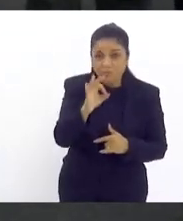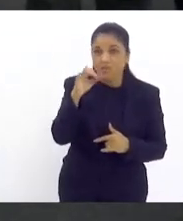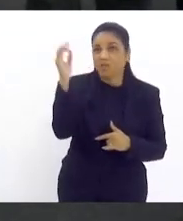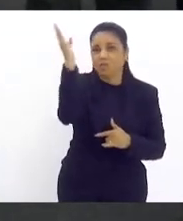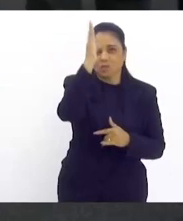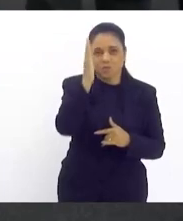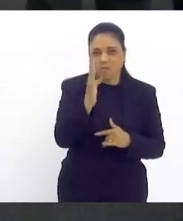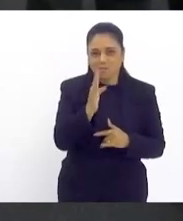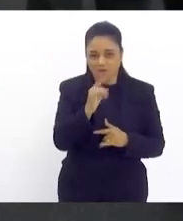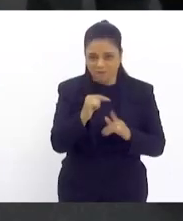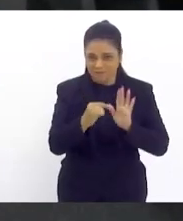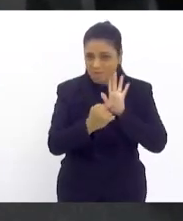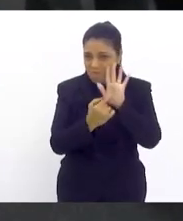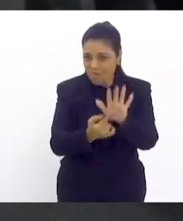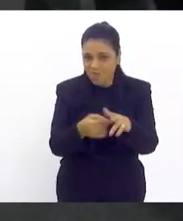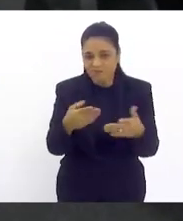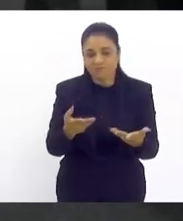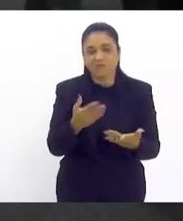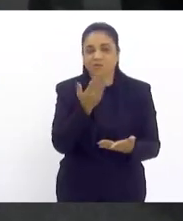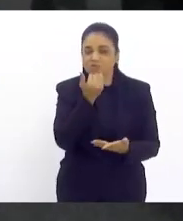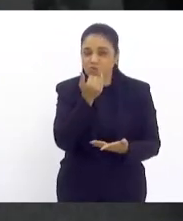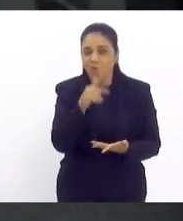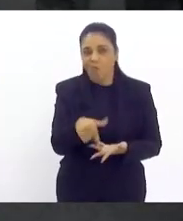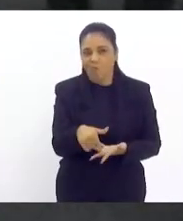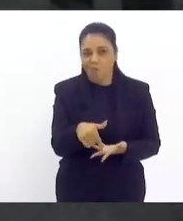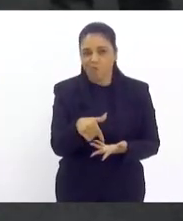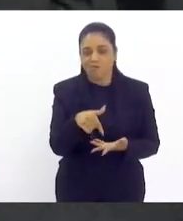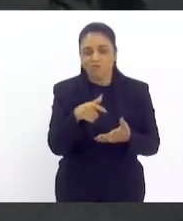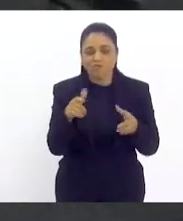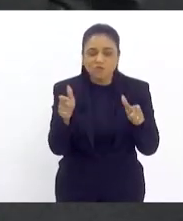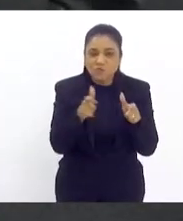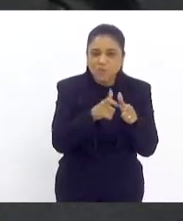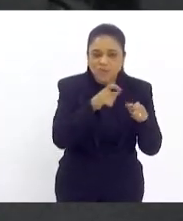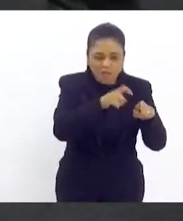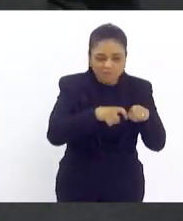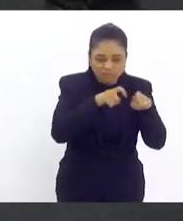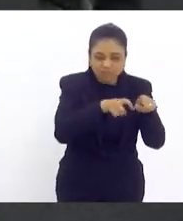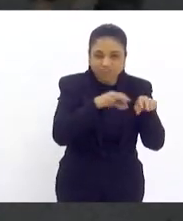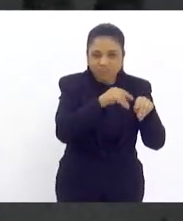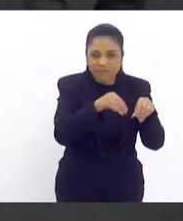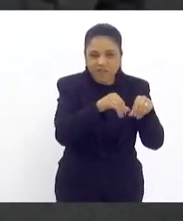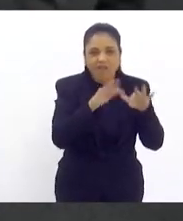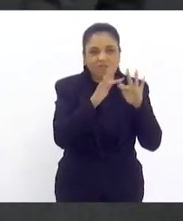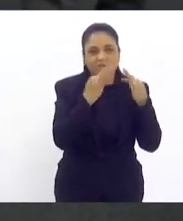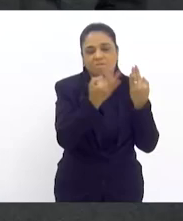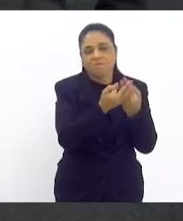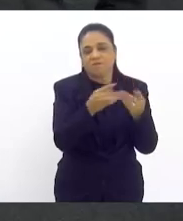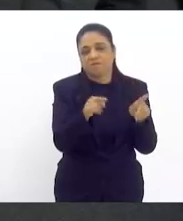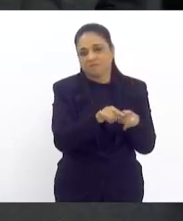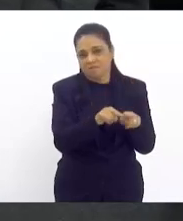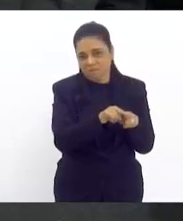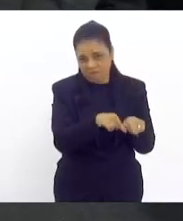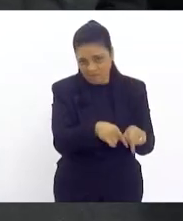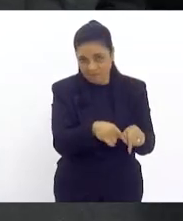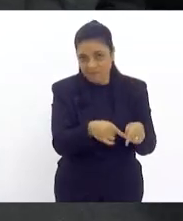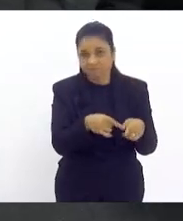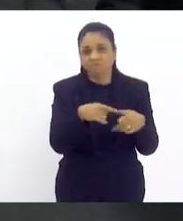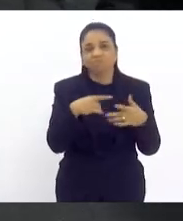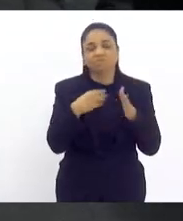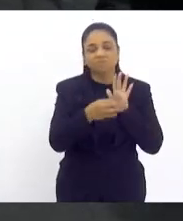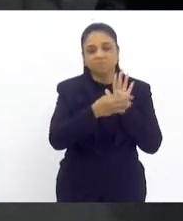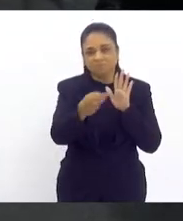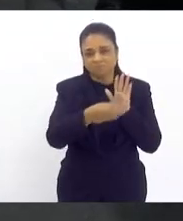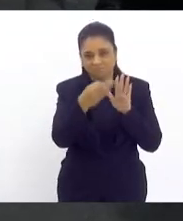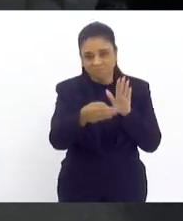nós consumimos vem exatamente dos pequenos agricultores e da agricultura familiar. Então, nesse sentido, senhora presidente, o nosso parecer